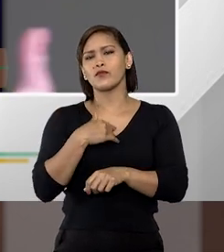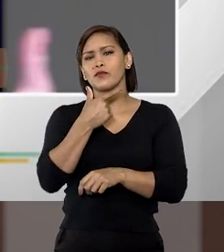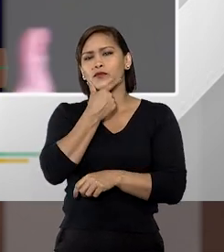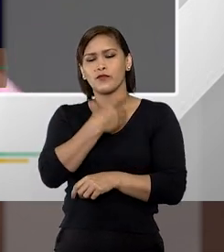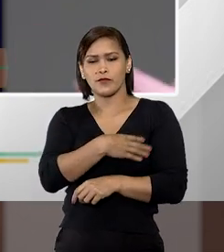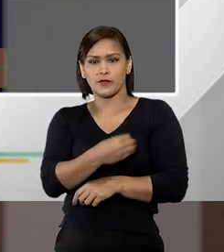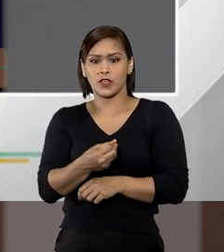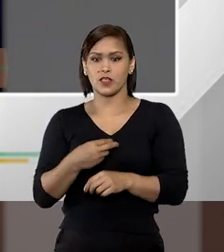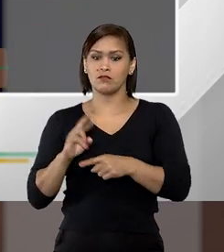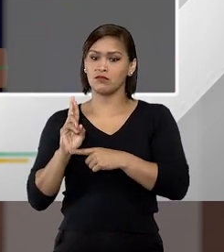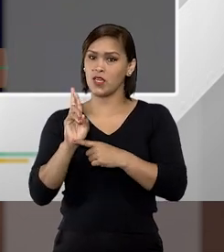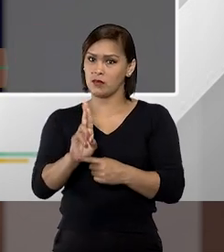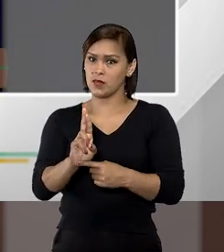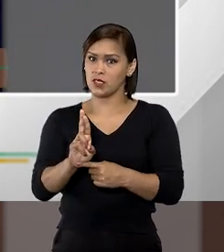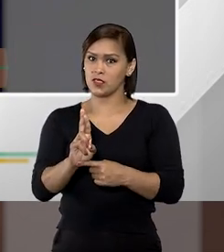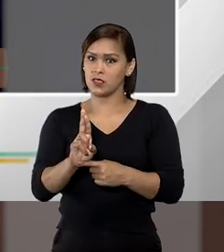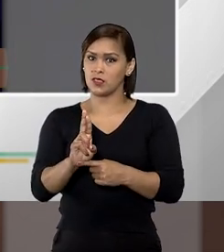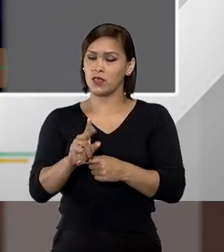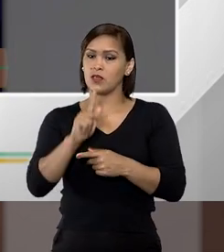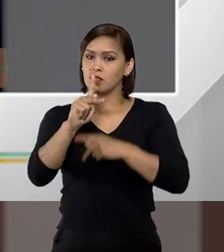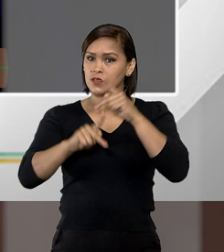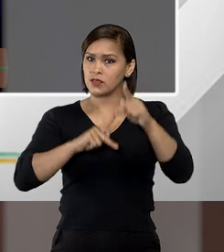formado por representantes do povo,